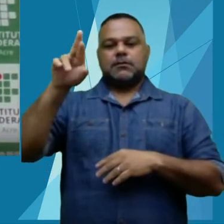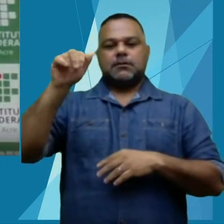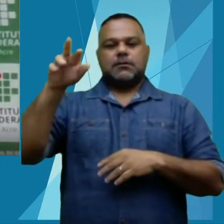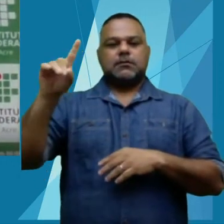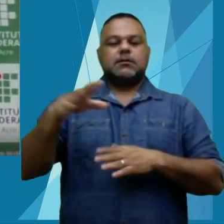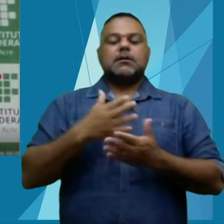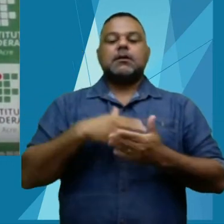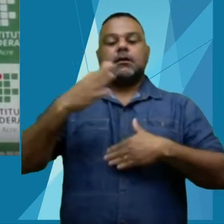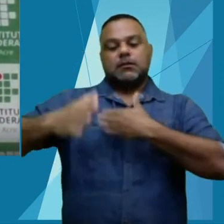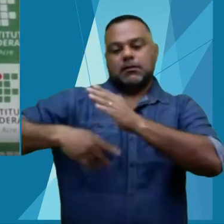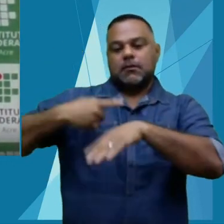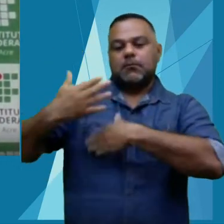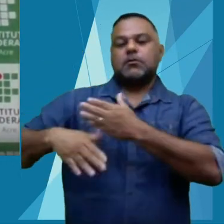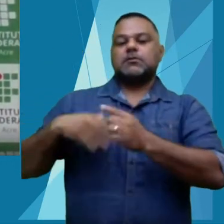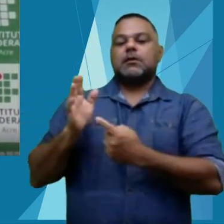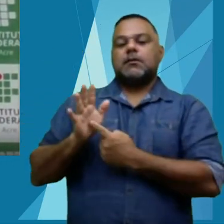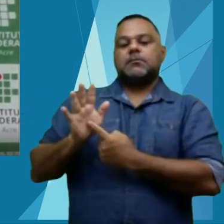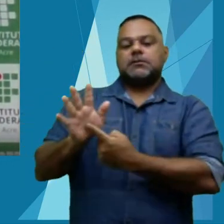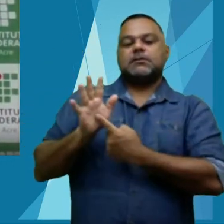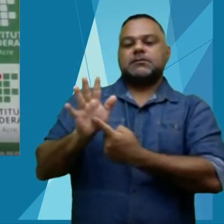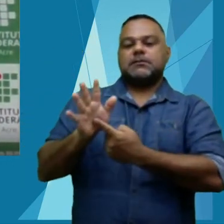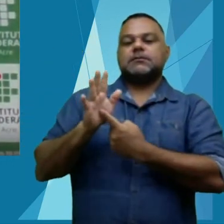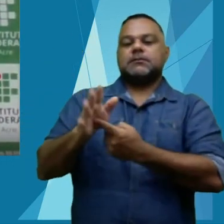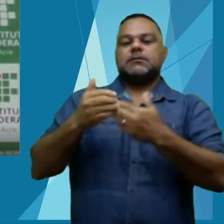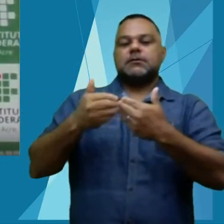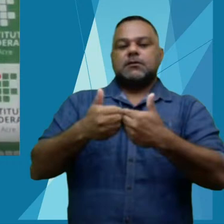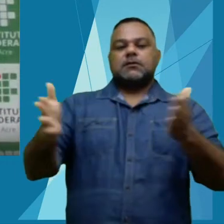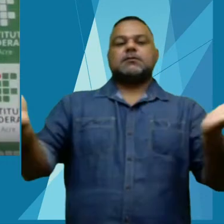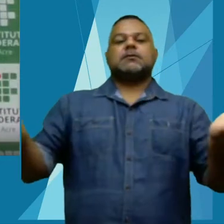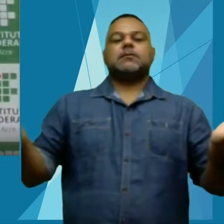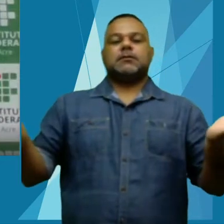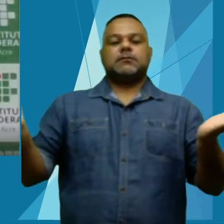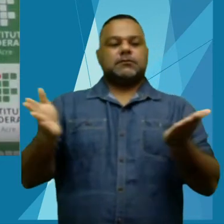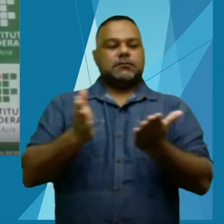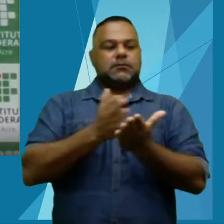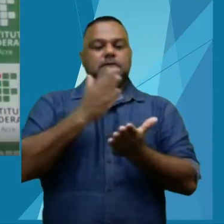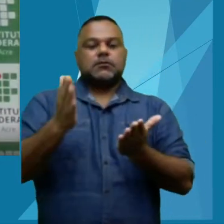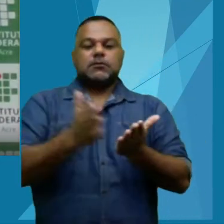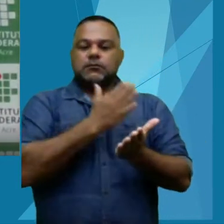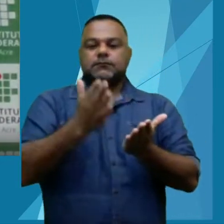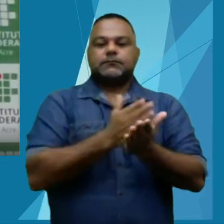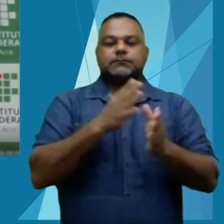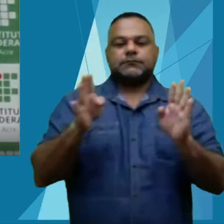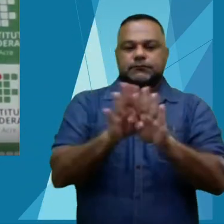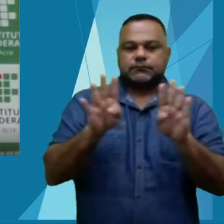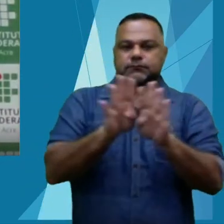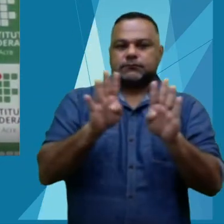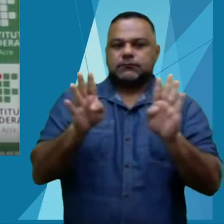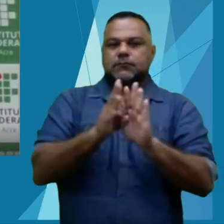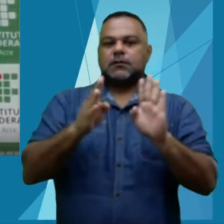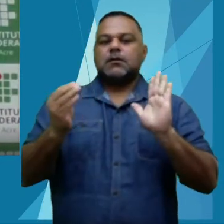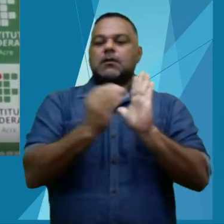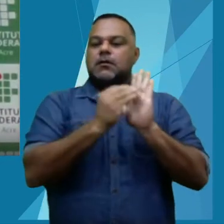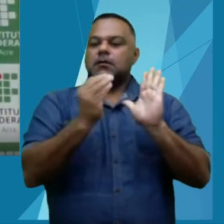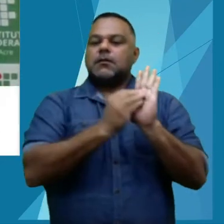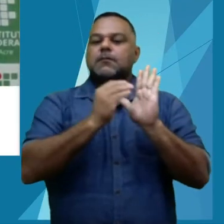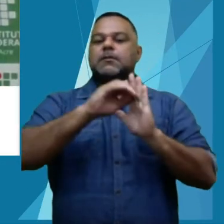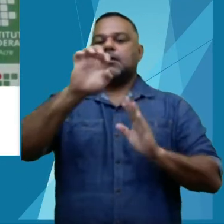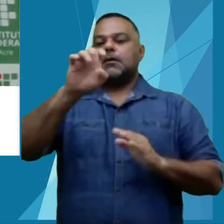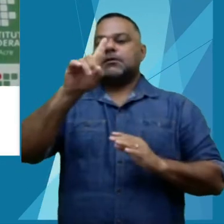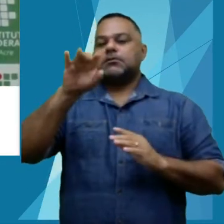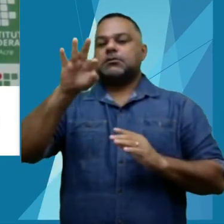apresentação dos autores no lançamento coletivo de livros que também serão publicados pela editora.